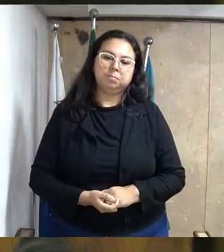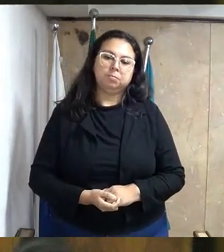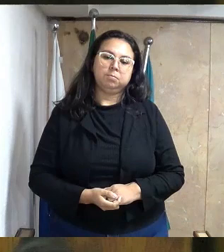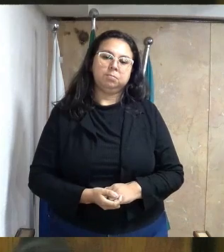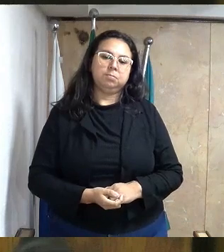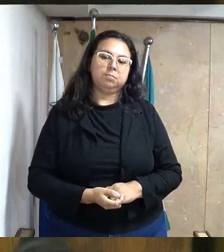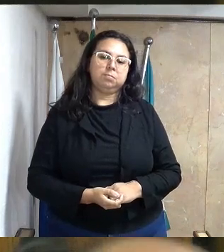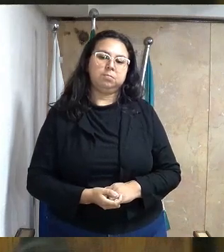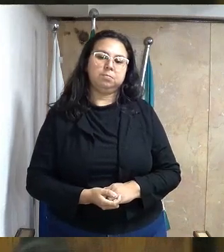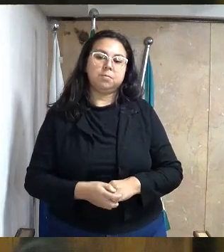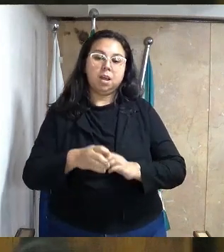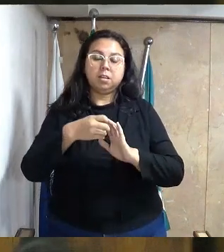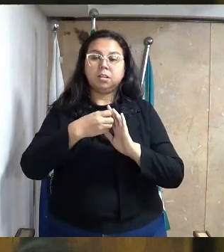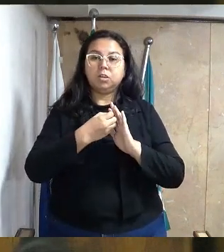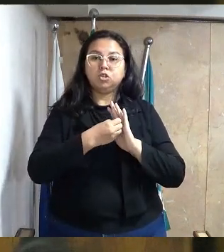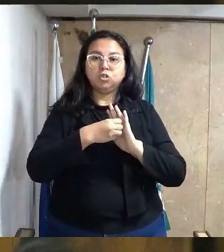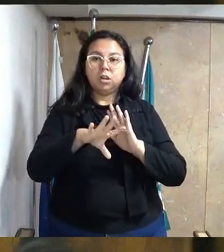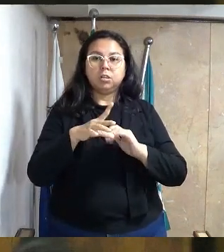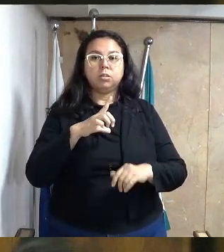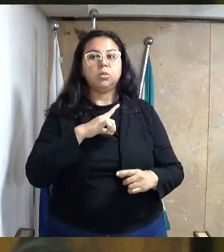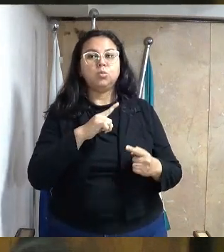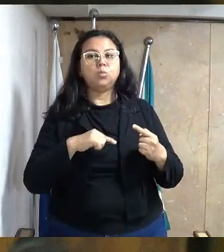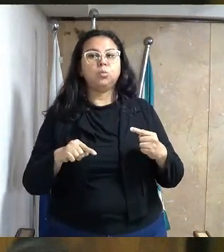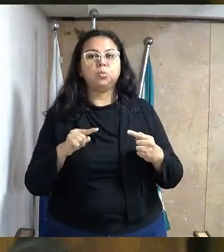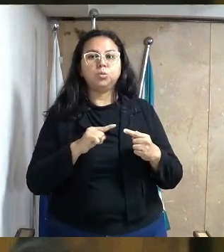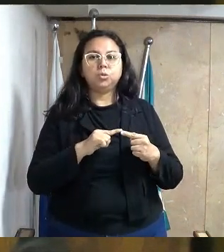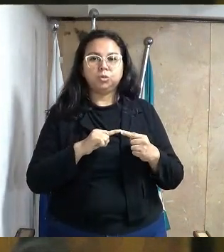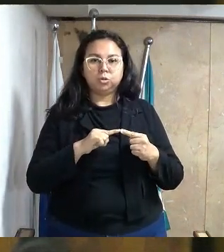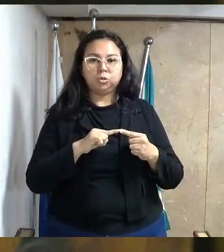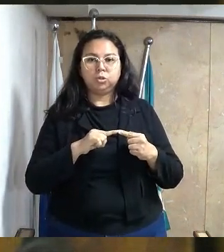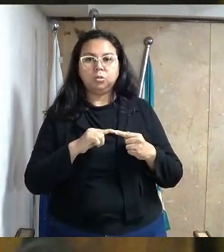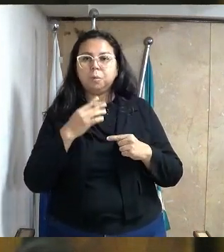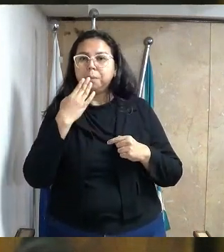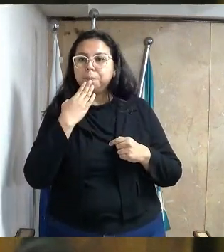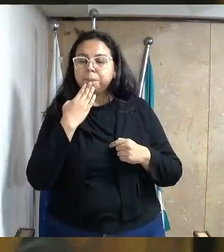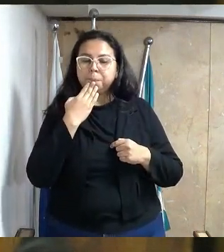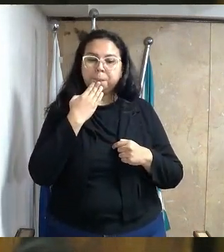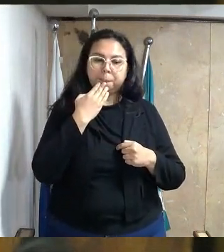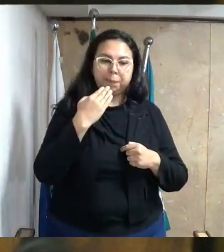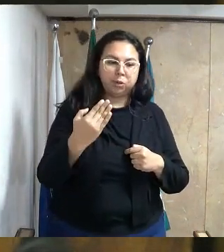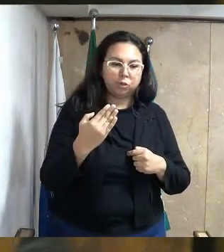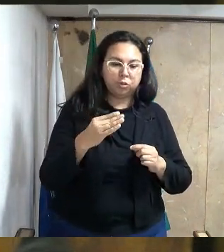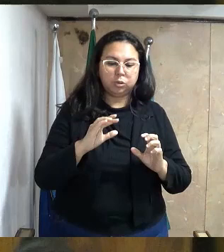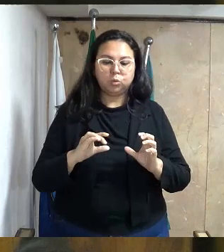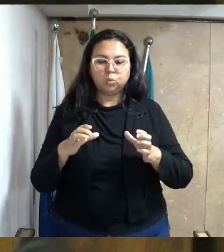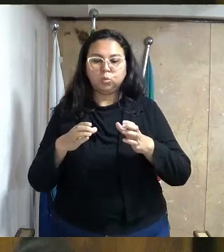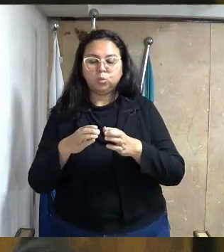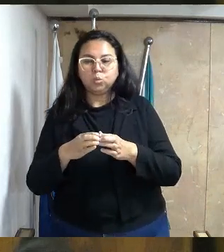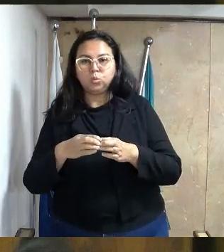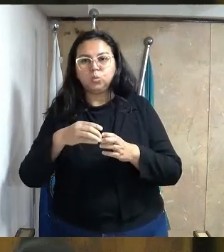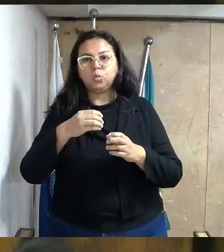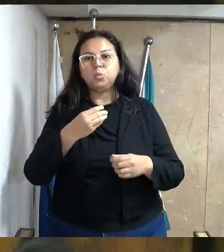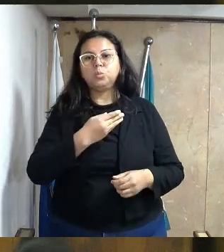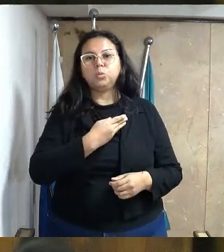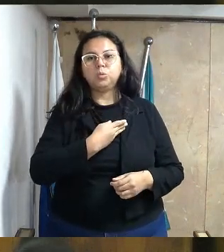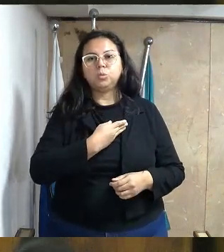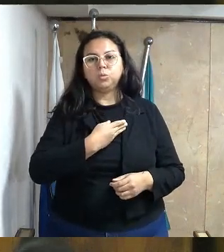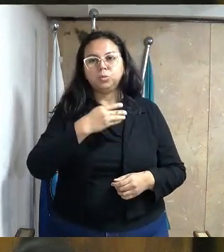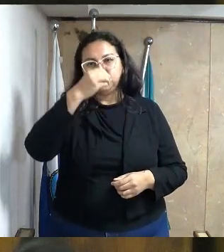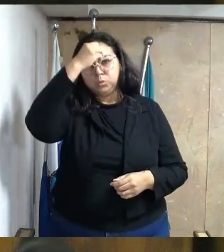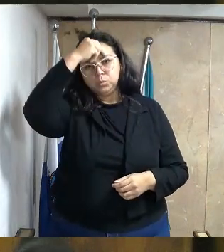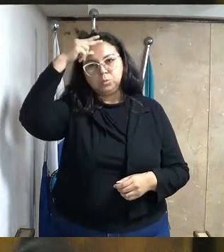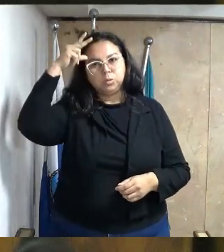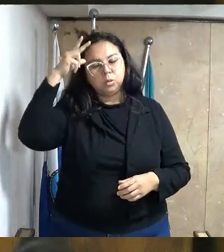Esta indicação tem como objetivo solicitar ao Executivo Municipal a realização de um